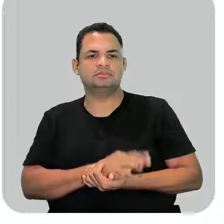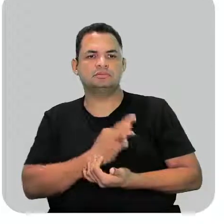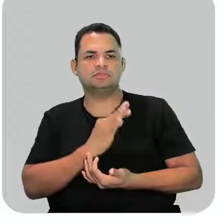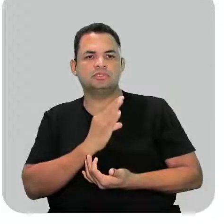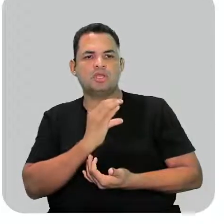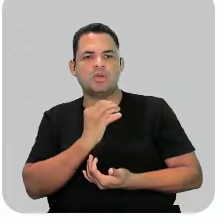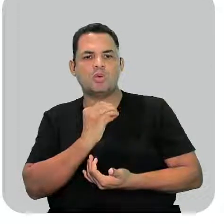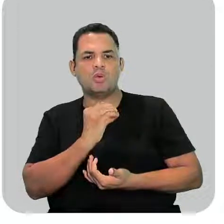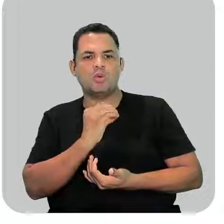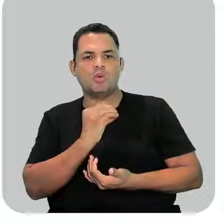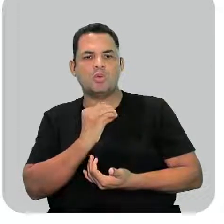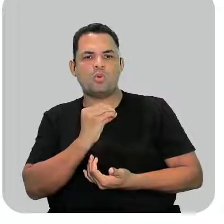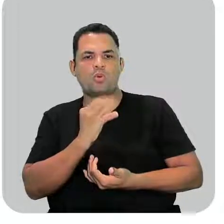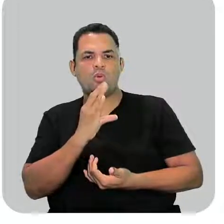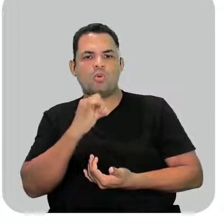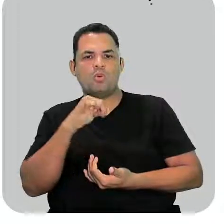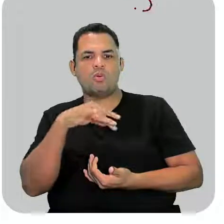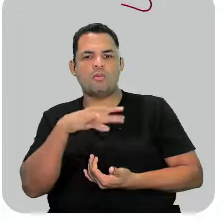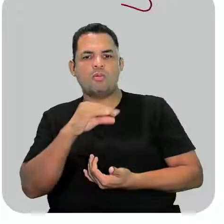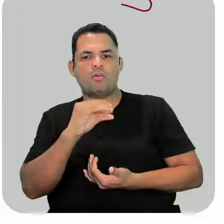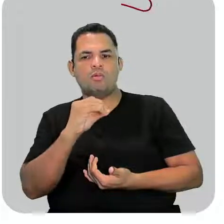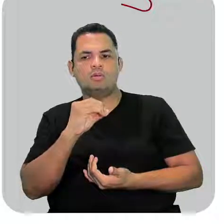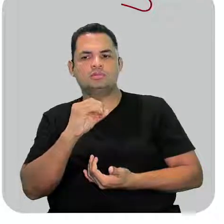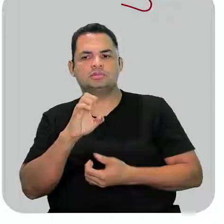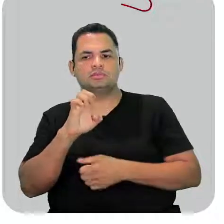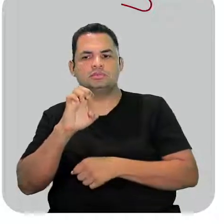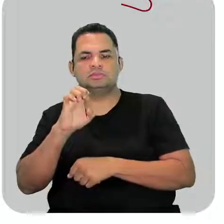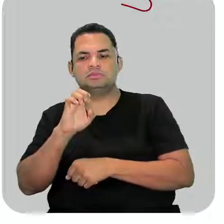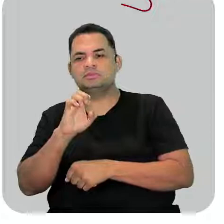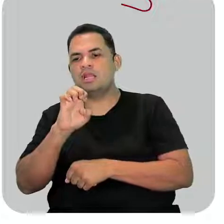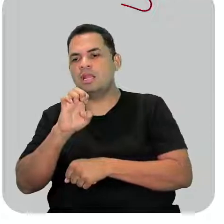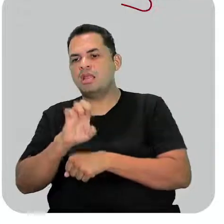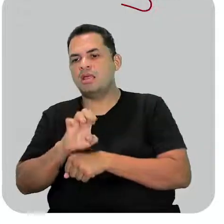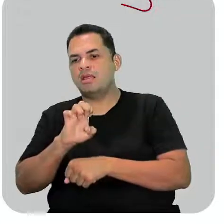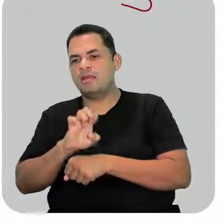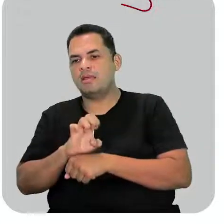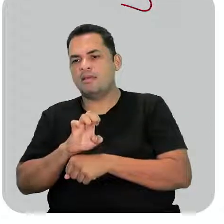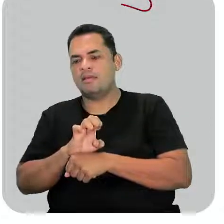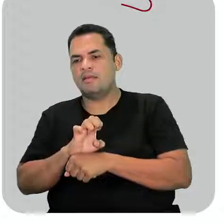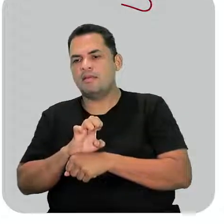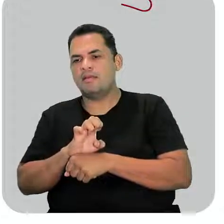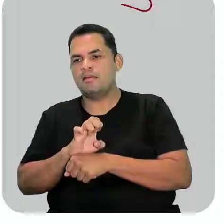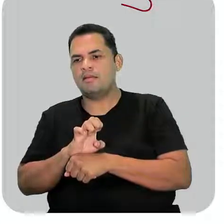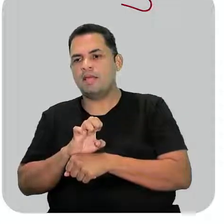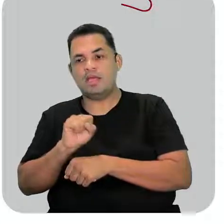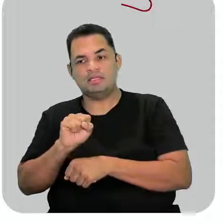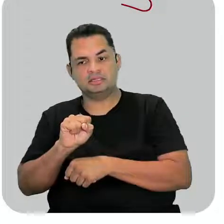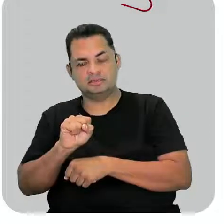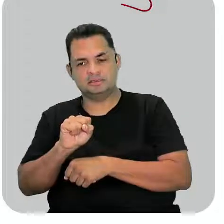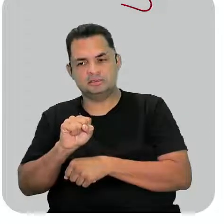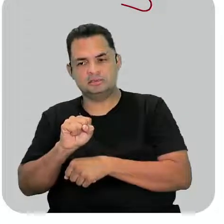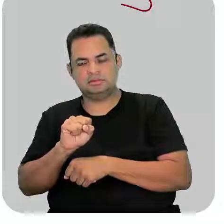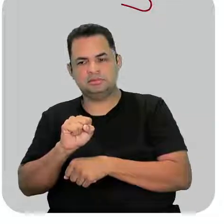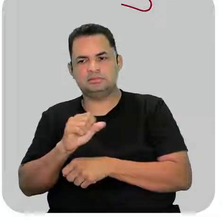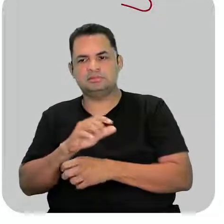composto, ele tem que ter o enxofre. Enxofre representado pela letra S. Tem algum enxofre aí?